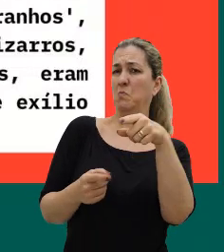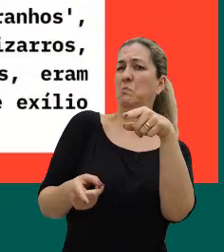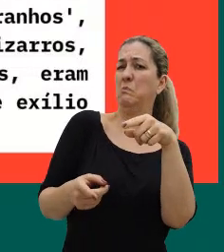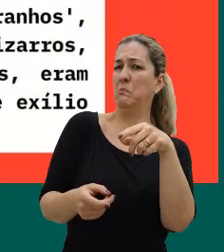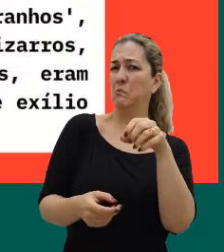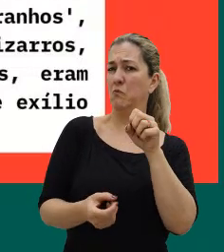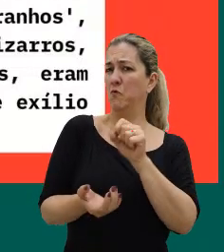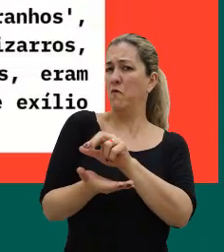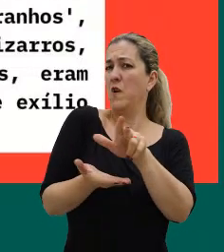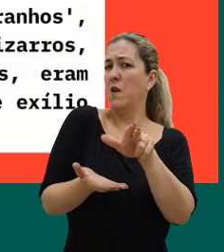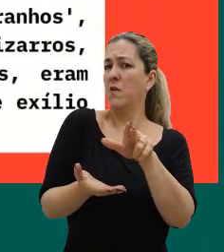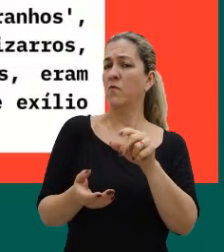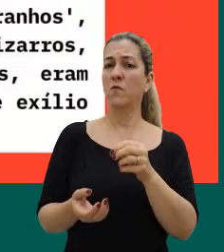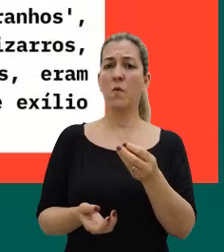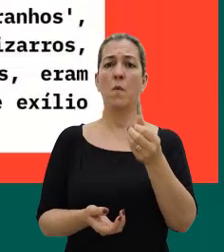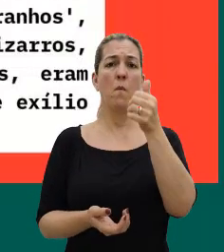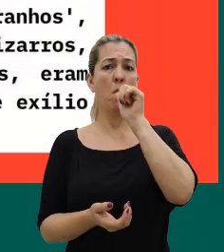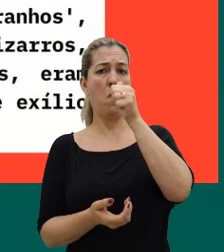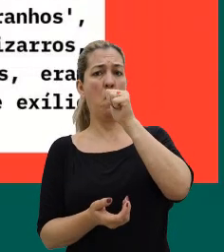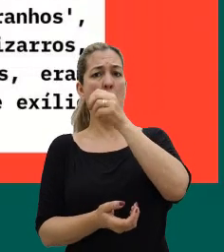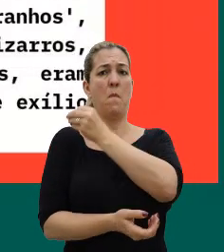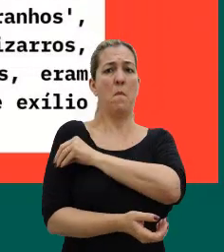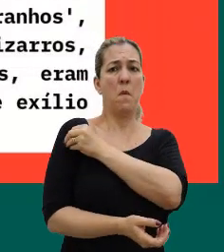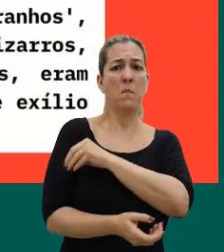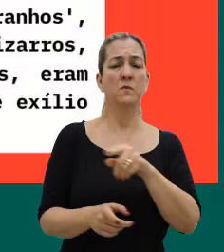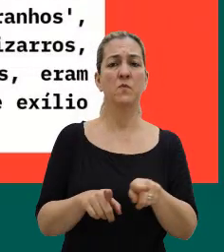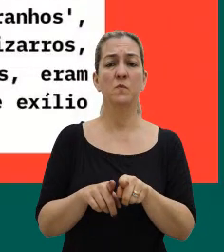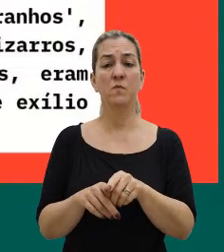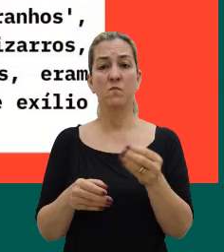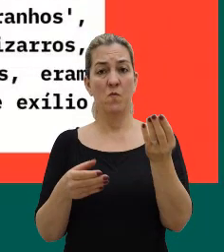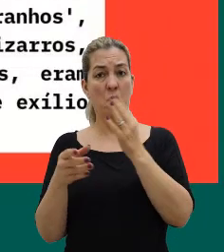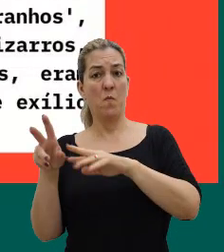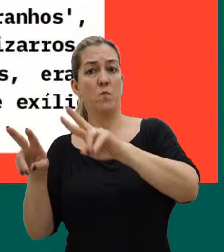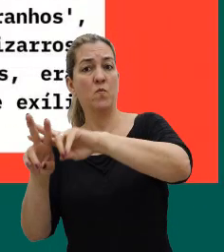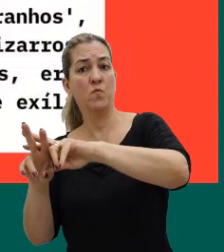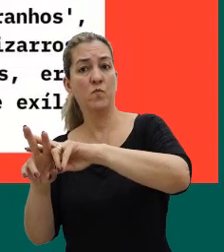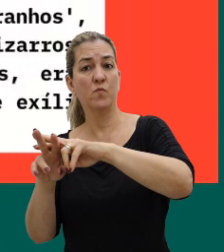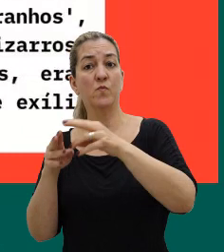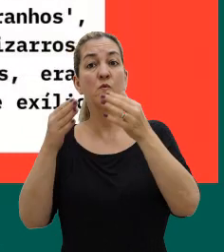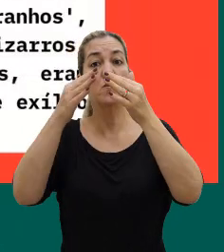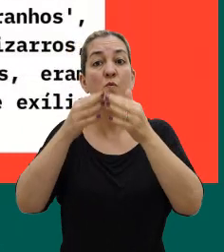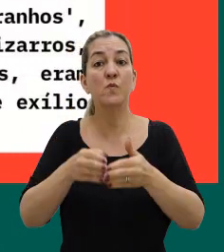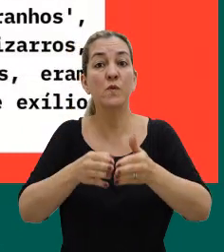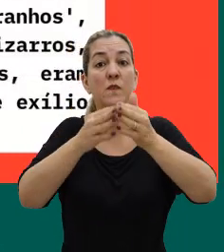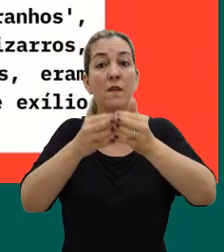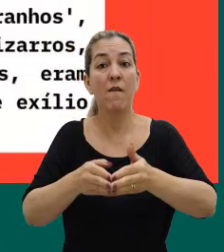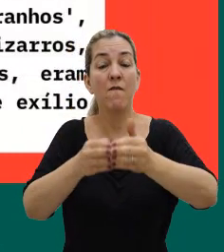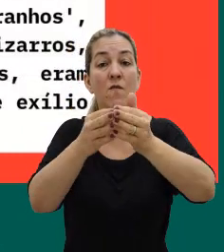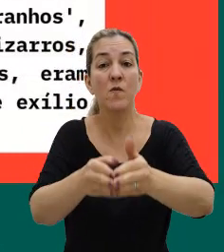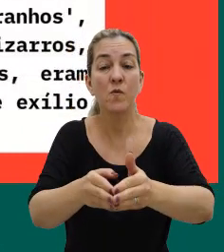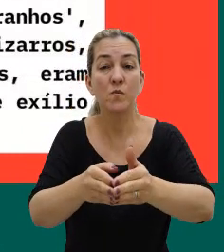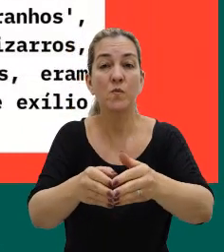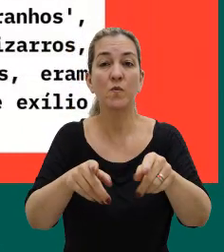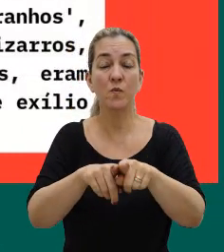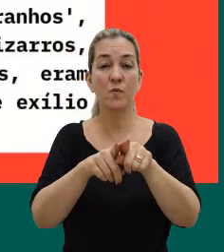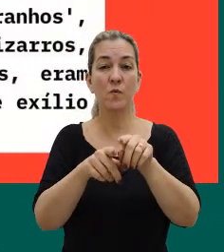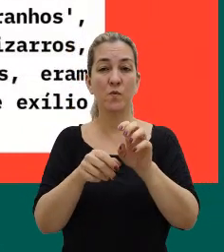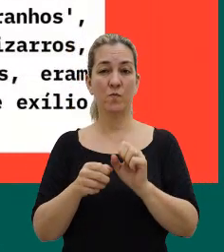bizarros, incluindo os bêbados, eles eram confinados em navios numa espécie de exílio ritualístico.